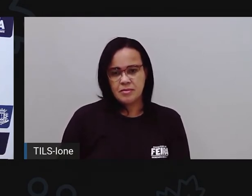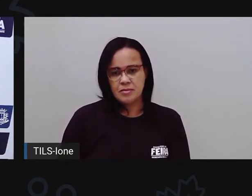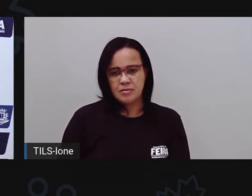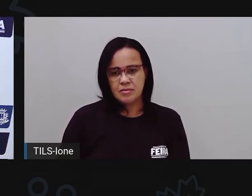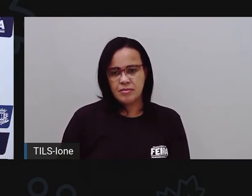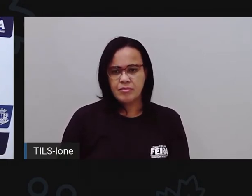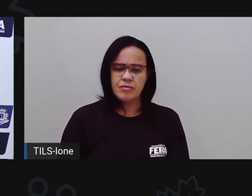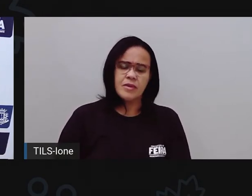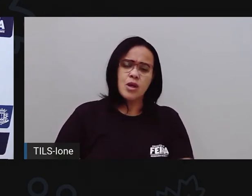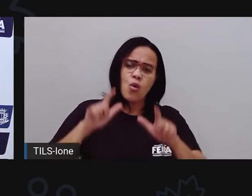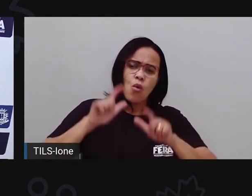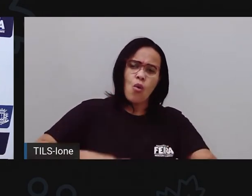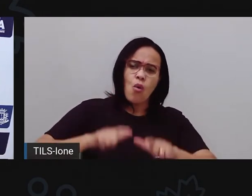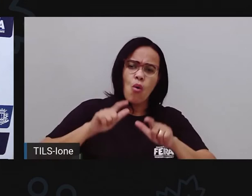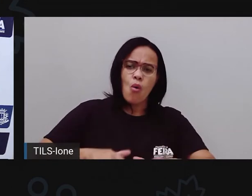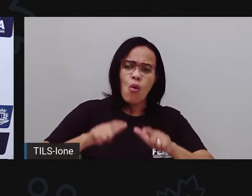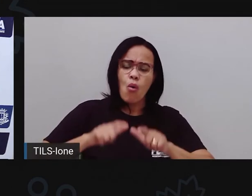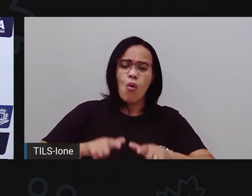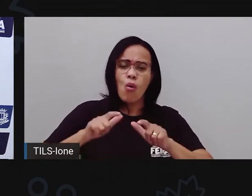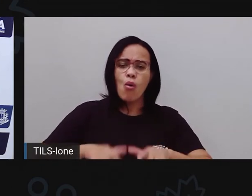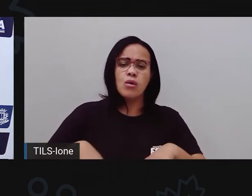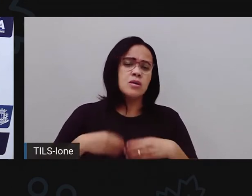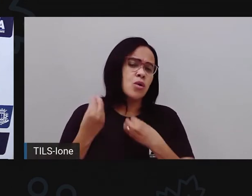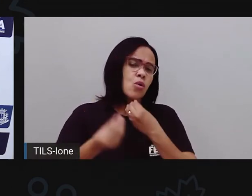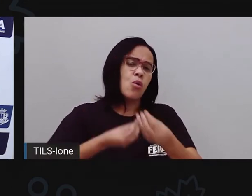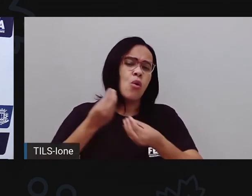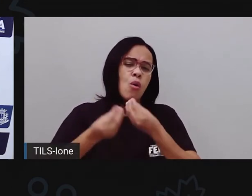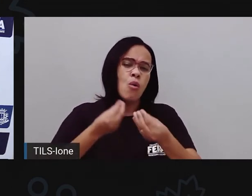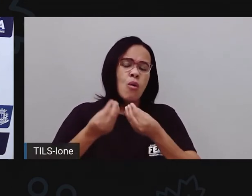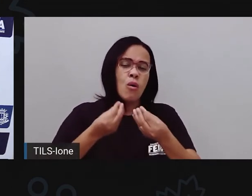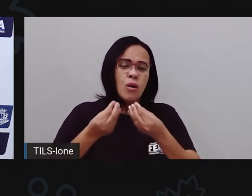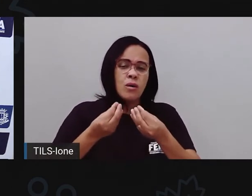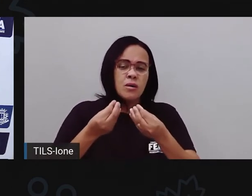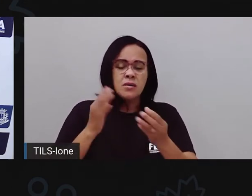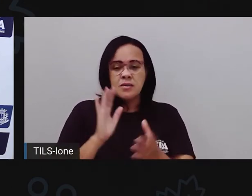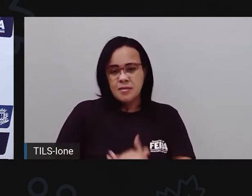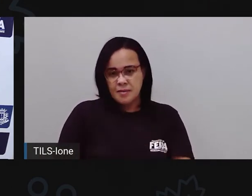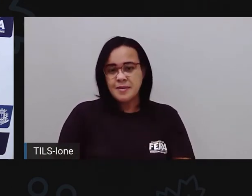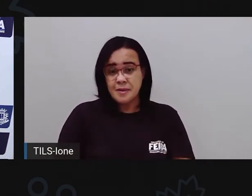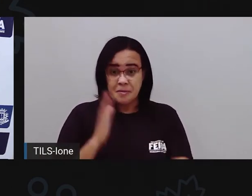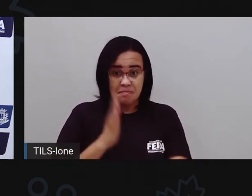De onde será que a gente vai começar? Quero ver se vocês vão descobrir.